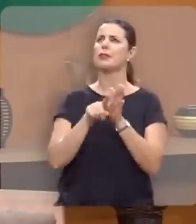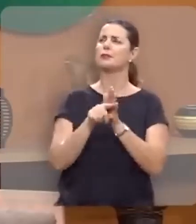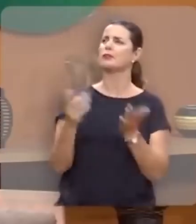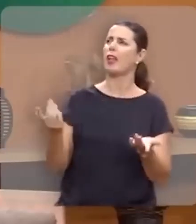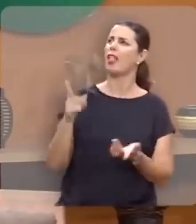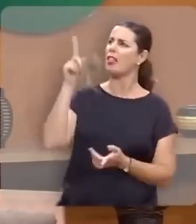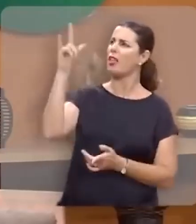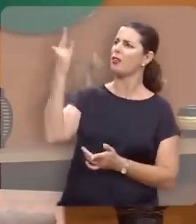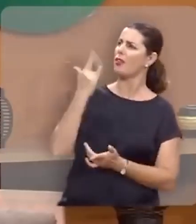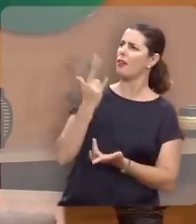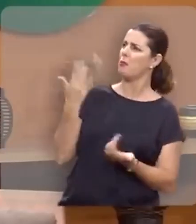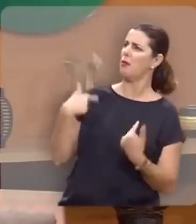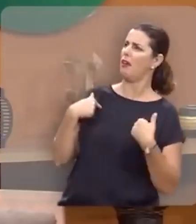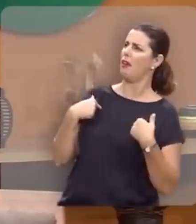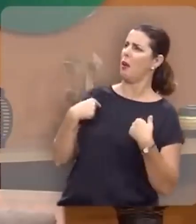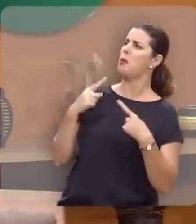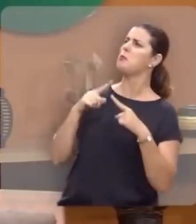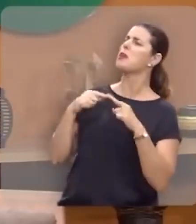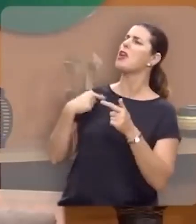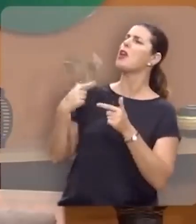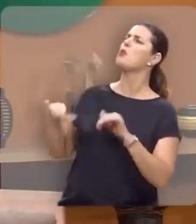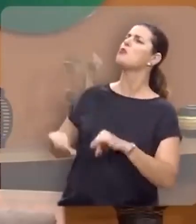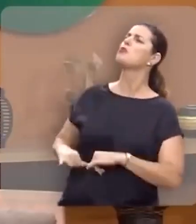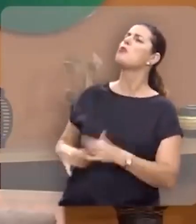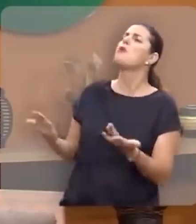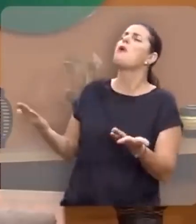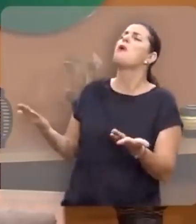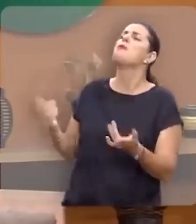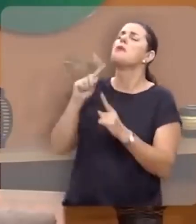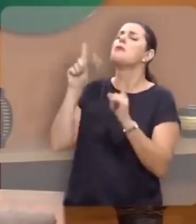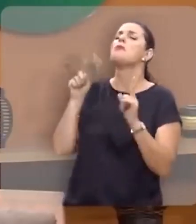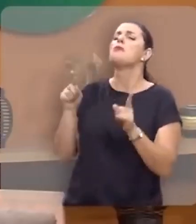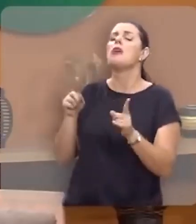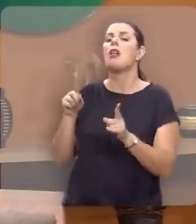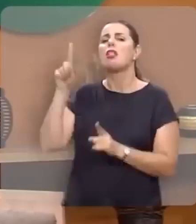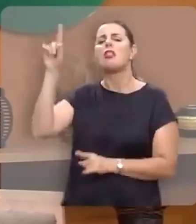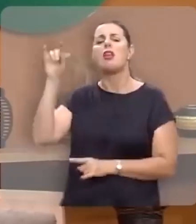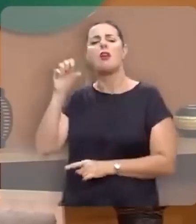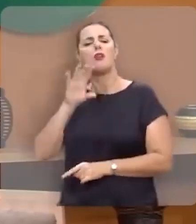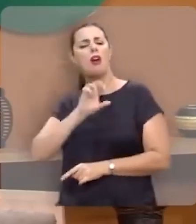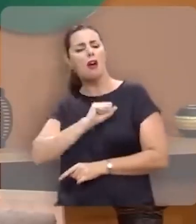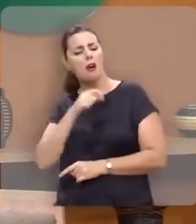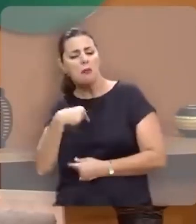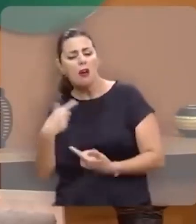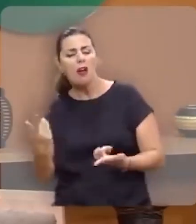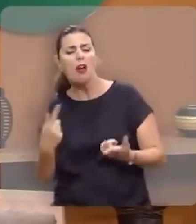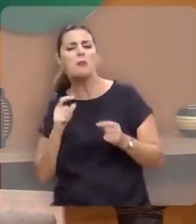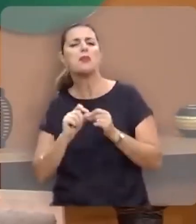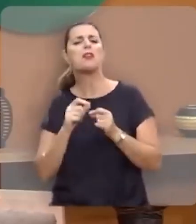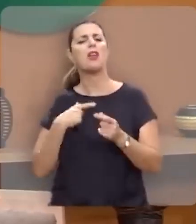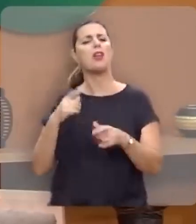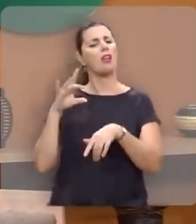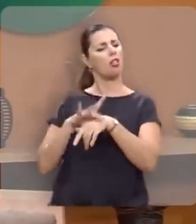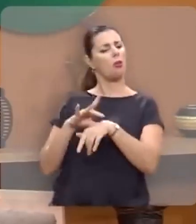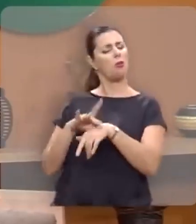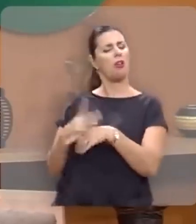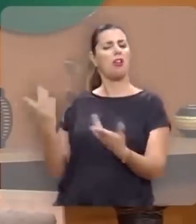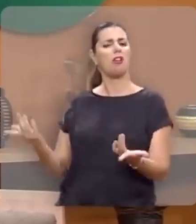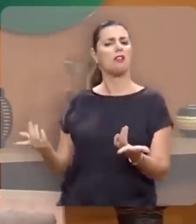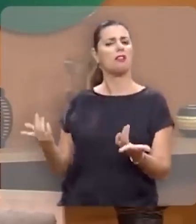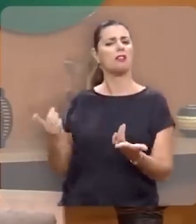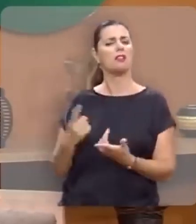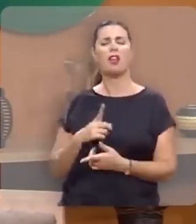mas se Deus me ama, por que eu sofro? Se Deus me ama, por que eu enfrento enfermidades?